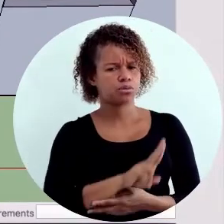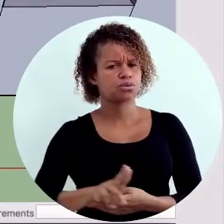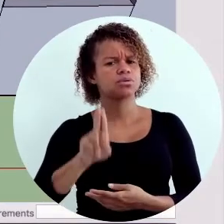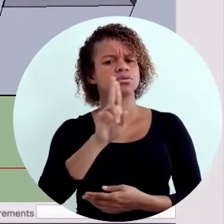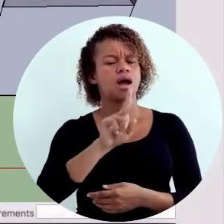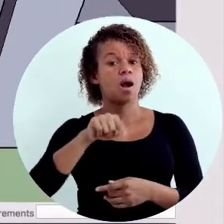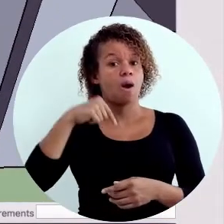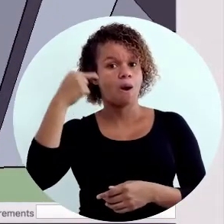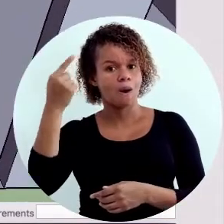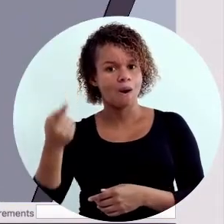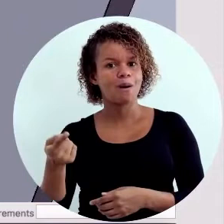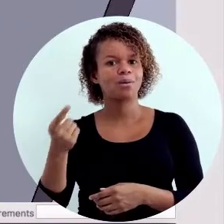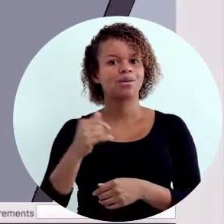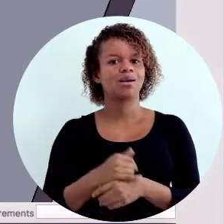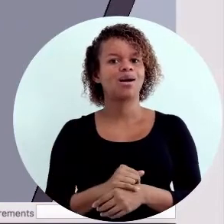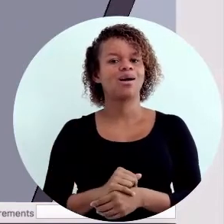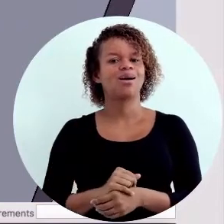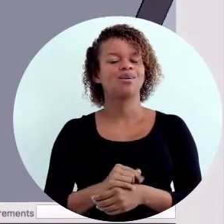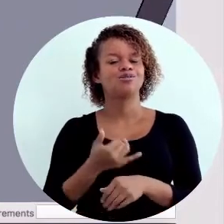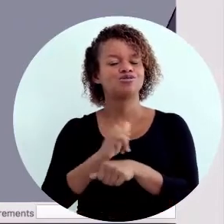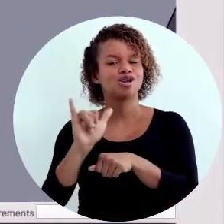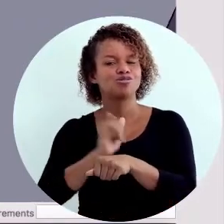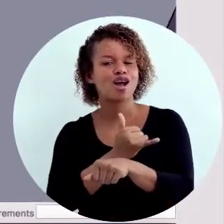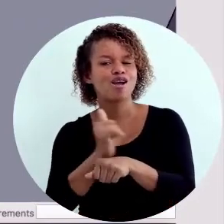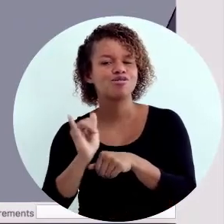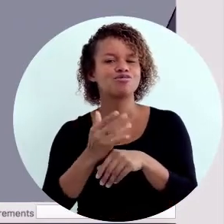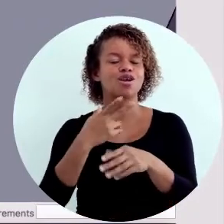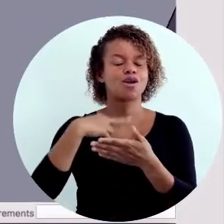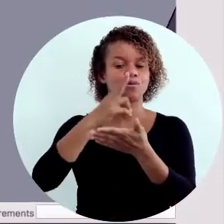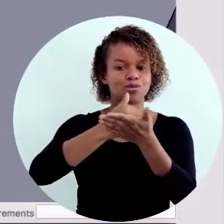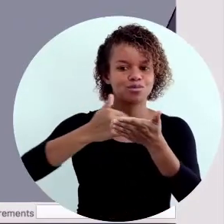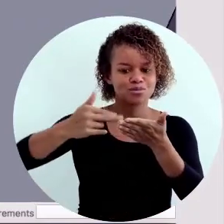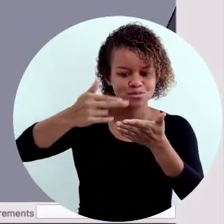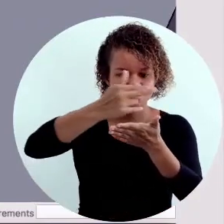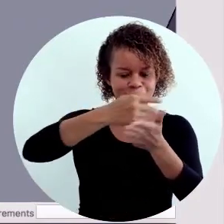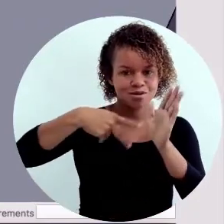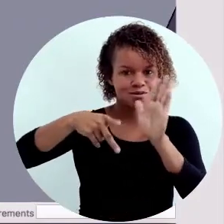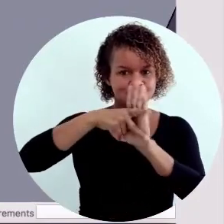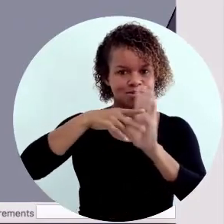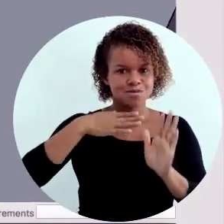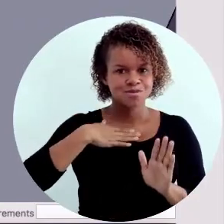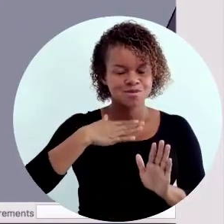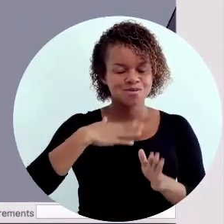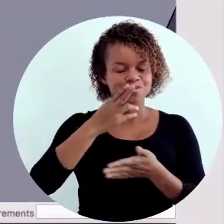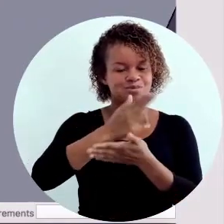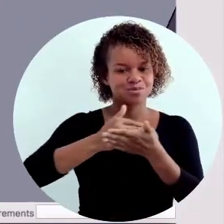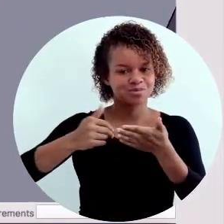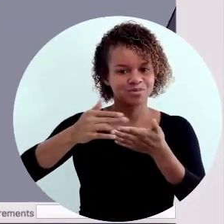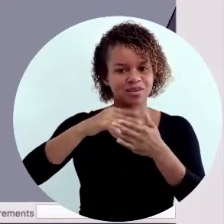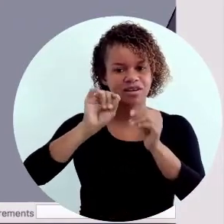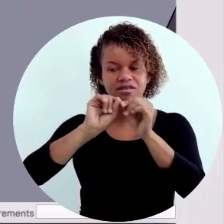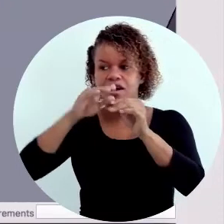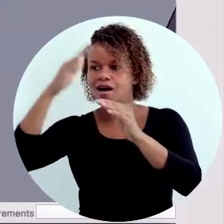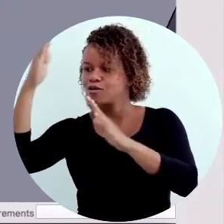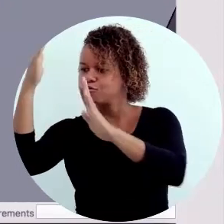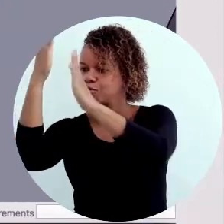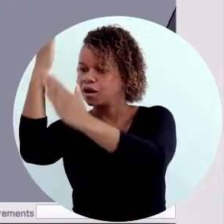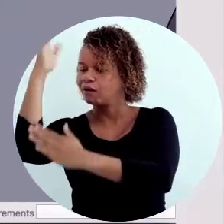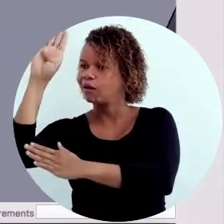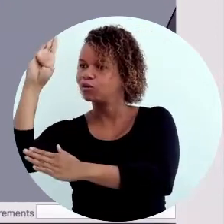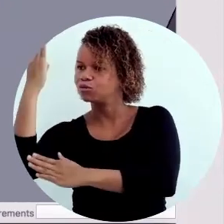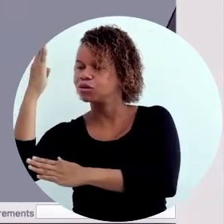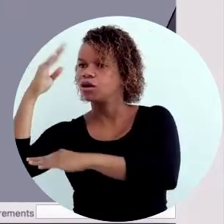Nesse caso, nós vamos usar, então, uma outra estratégia. Em que eu desenhei, na face externa